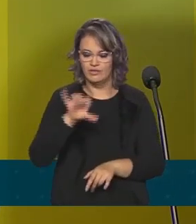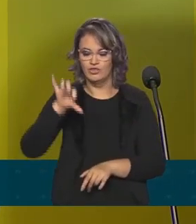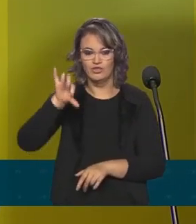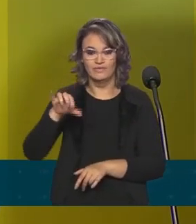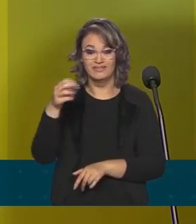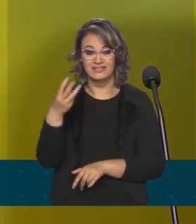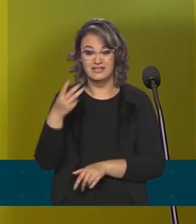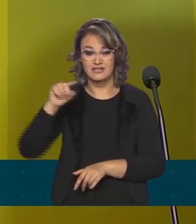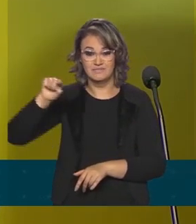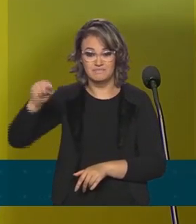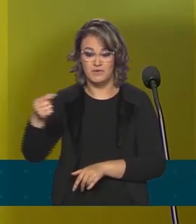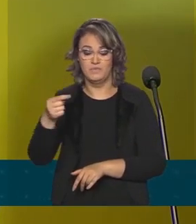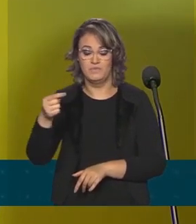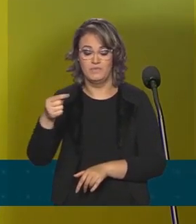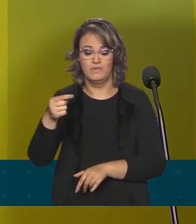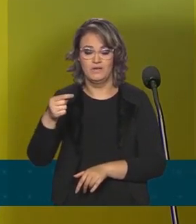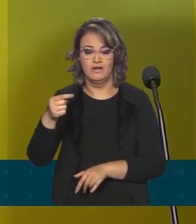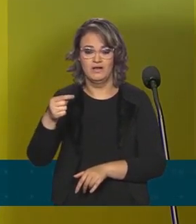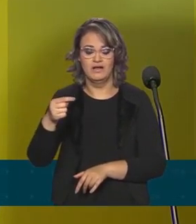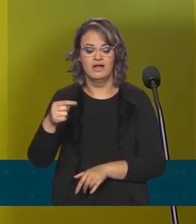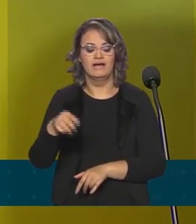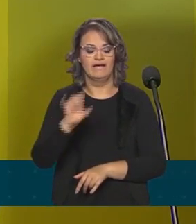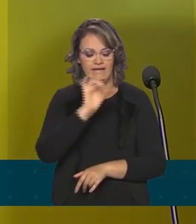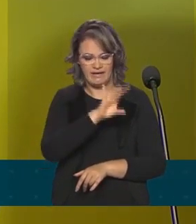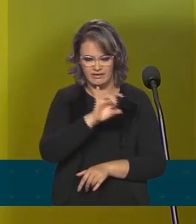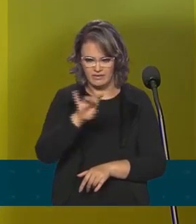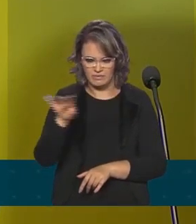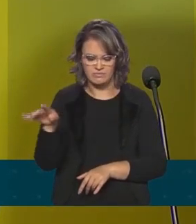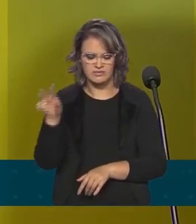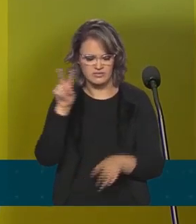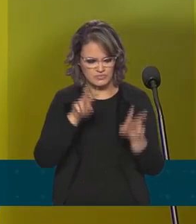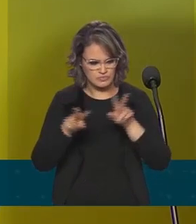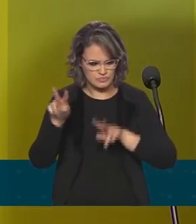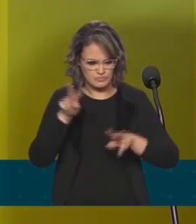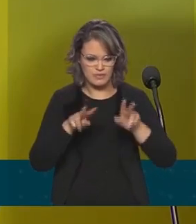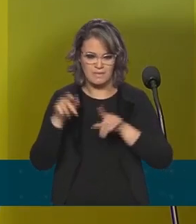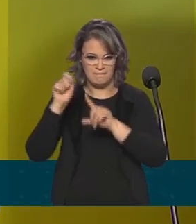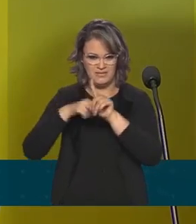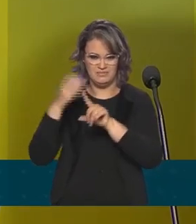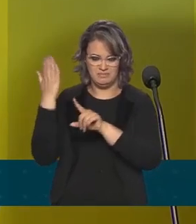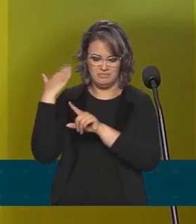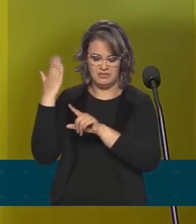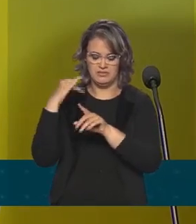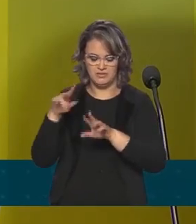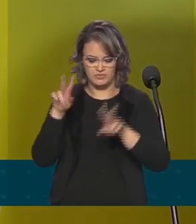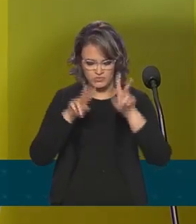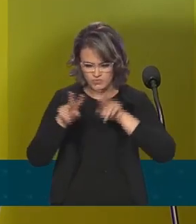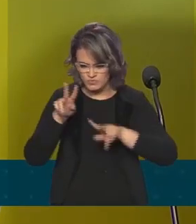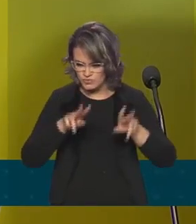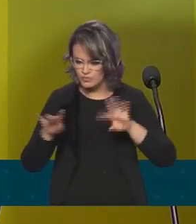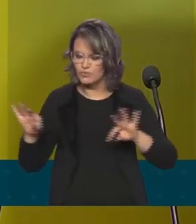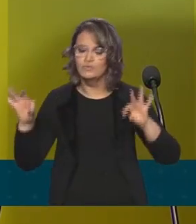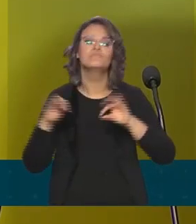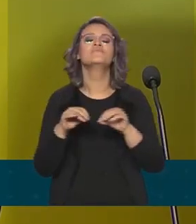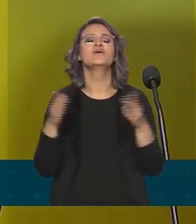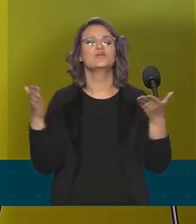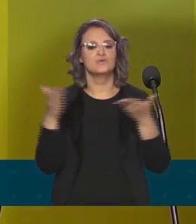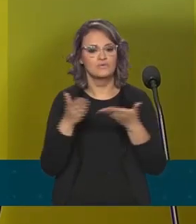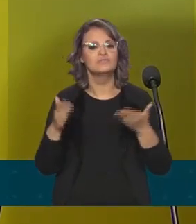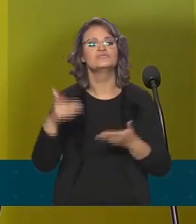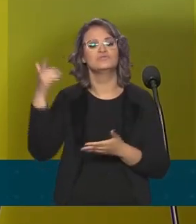mil máquinas foram inventariadas pelo consórcio aplicador alguns meses atrás. E, elas foram, de manhã, novamente,